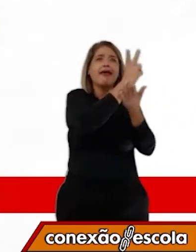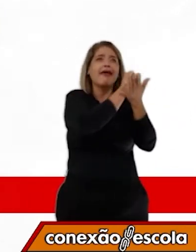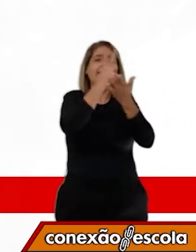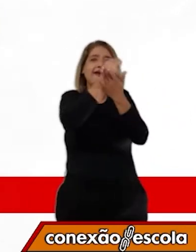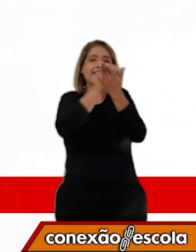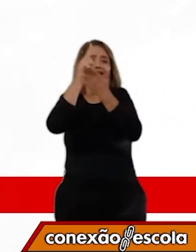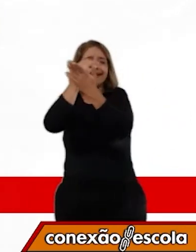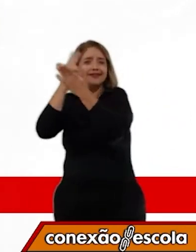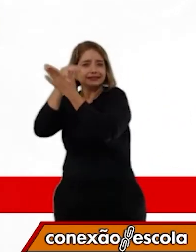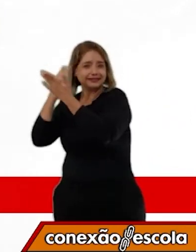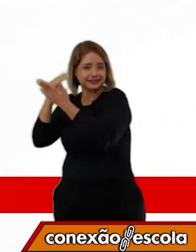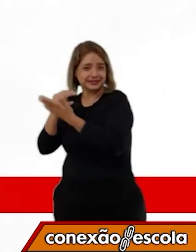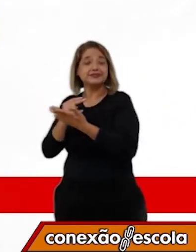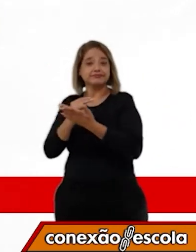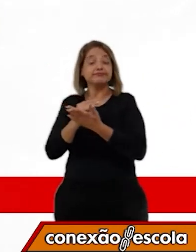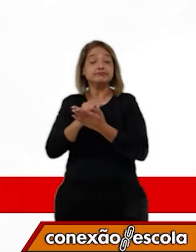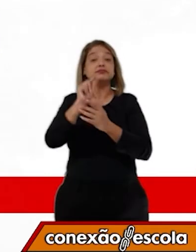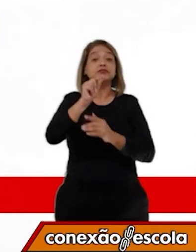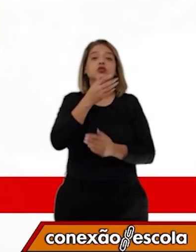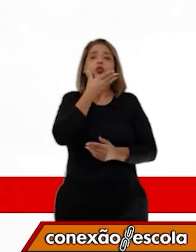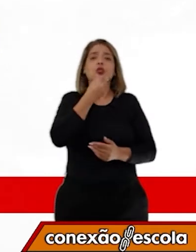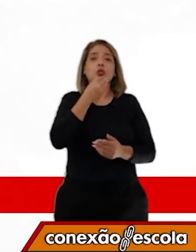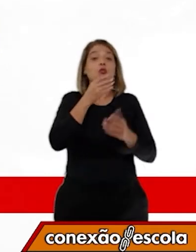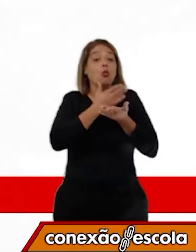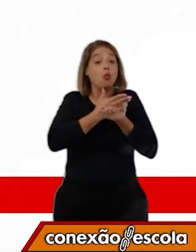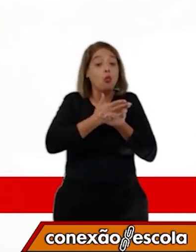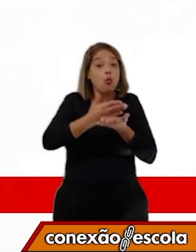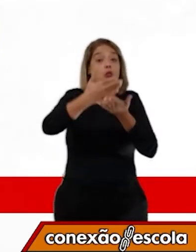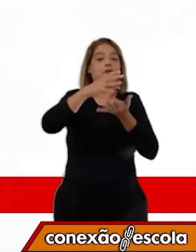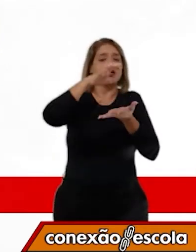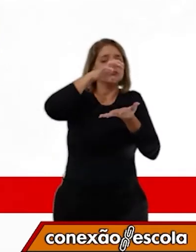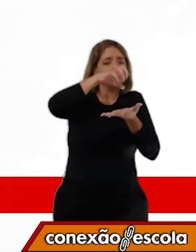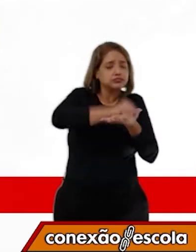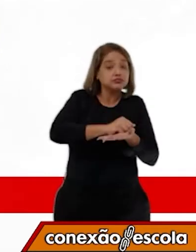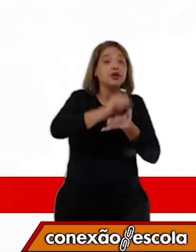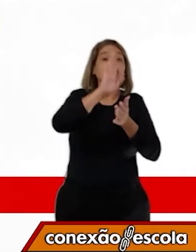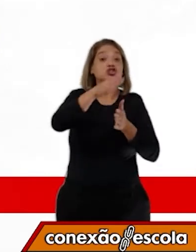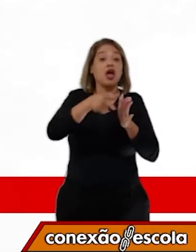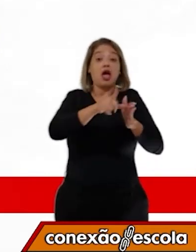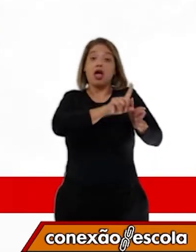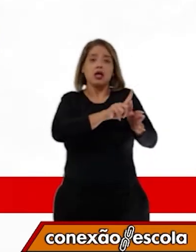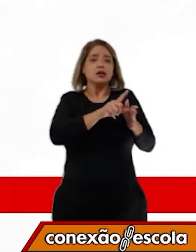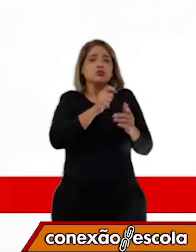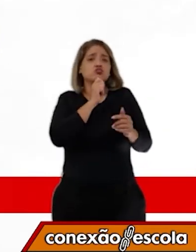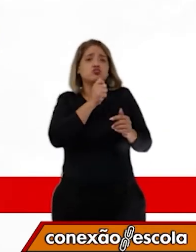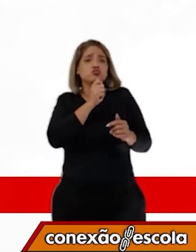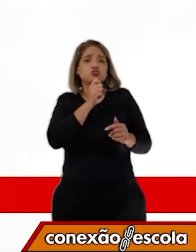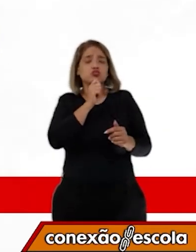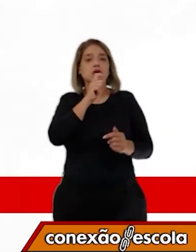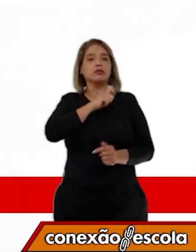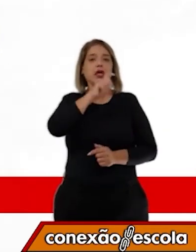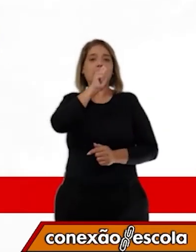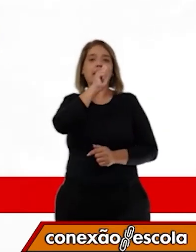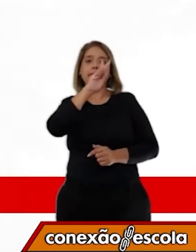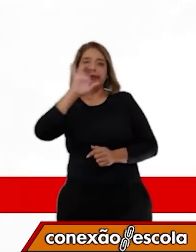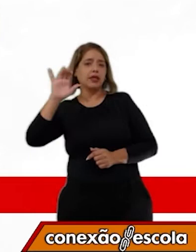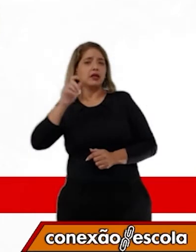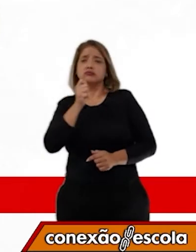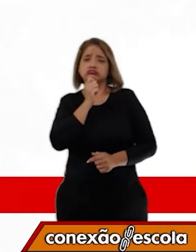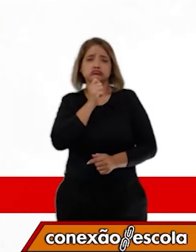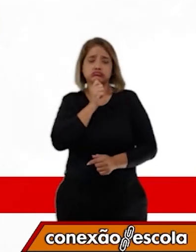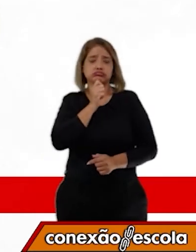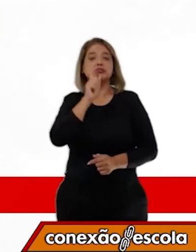imagens nas paredes. O homem começou a registrar mesmo antes de conhecer o alfabeto.